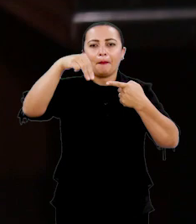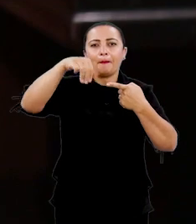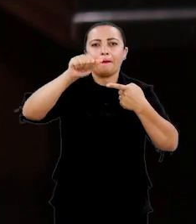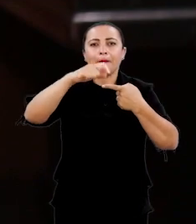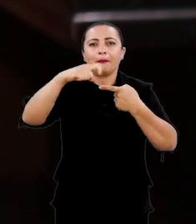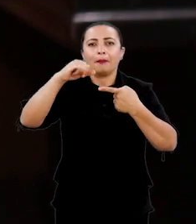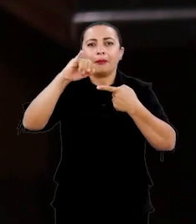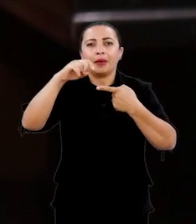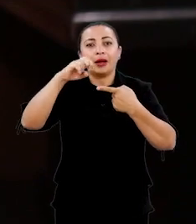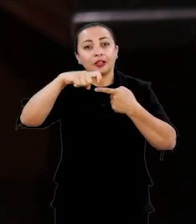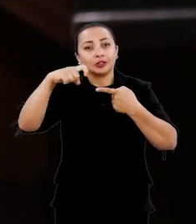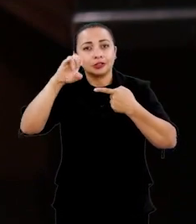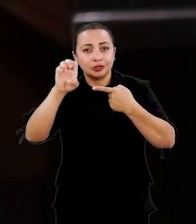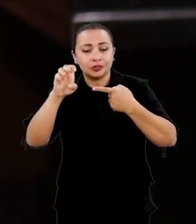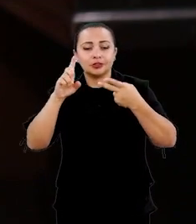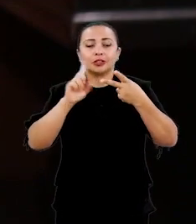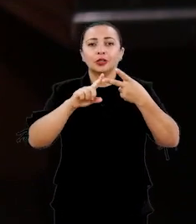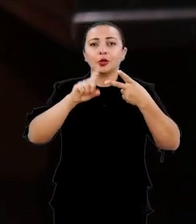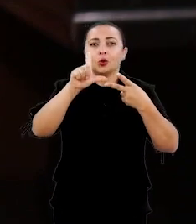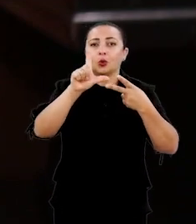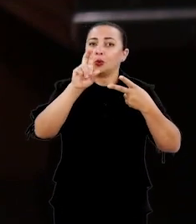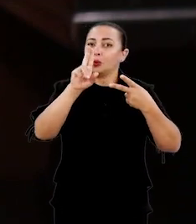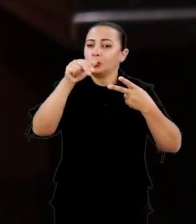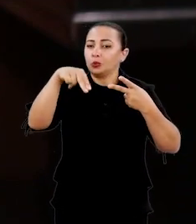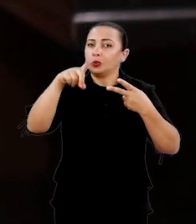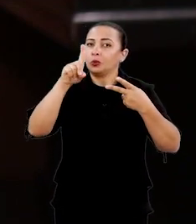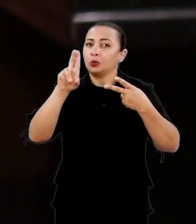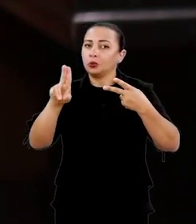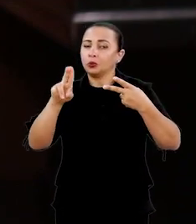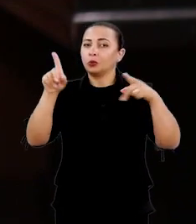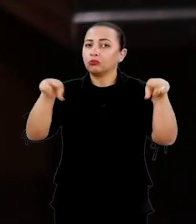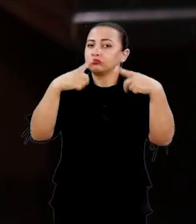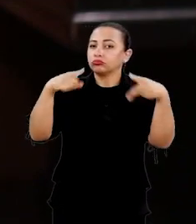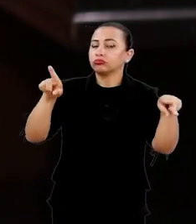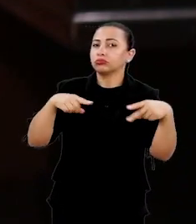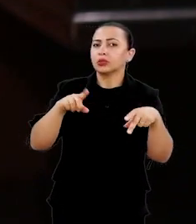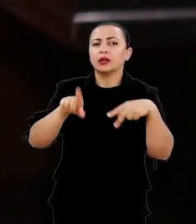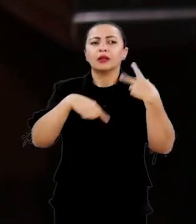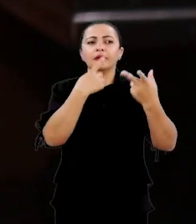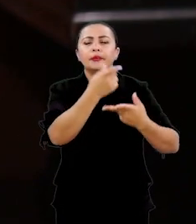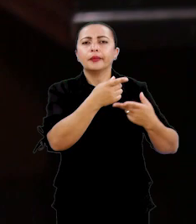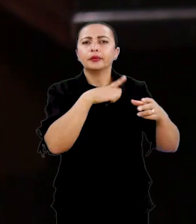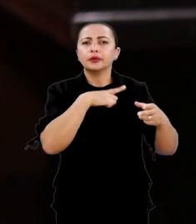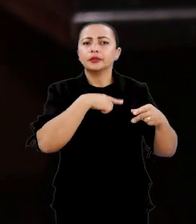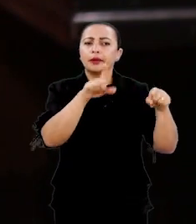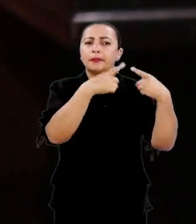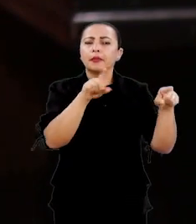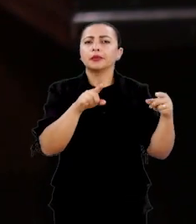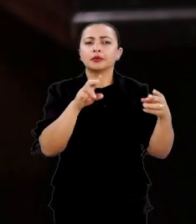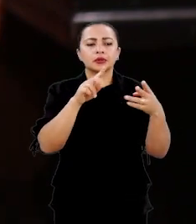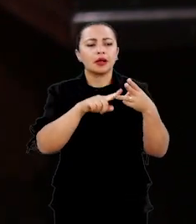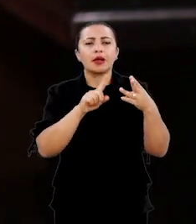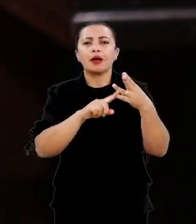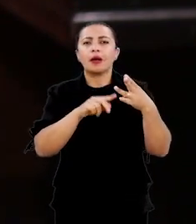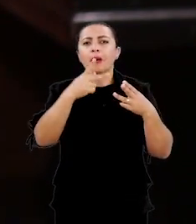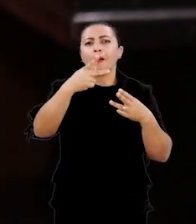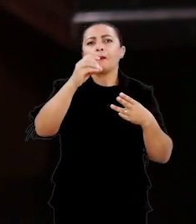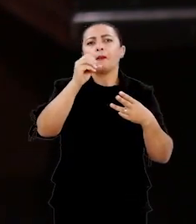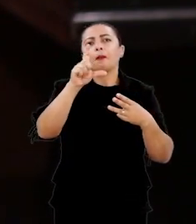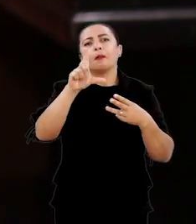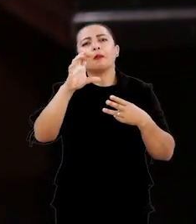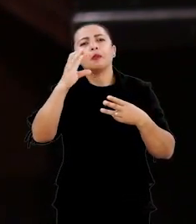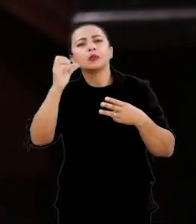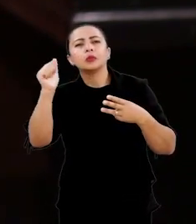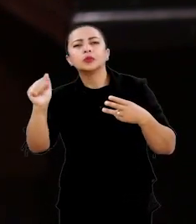ulundu, que era um gênero muito conhecido, e do outro, você tinha a polca,